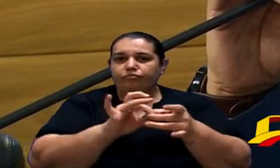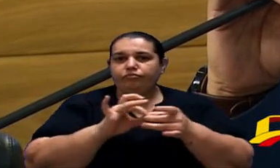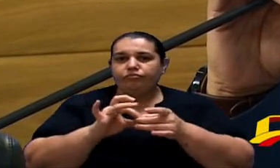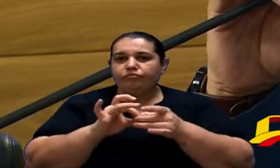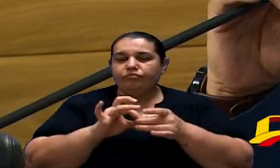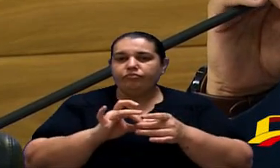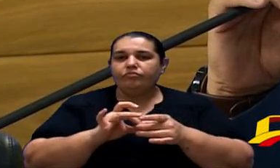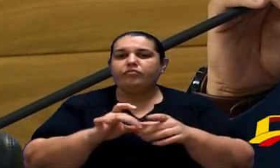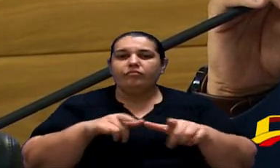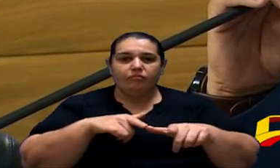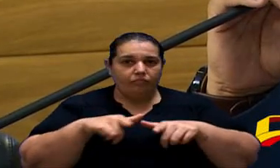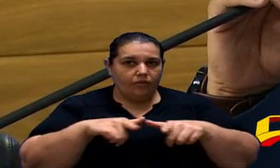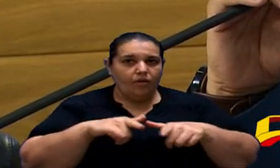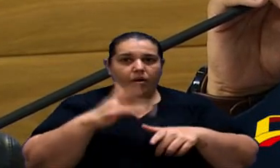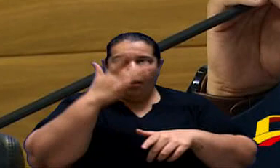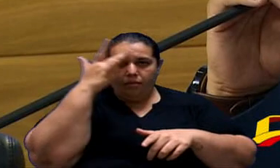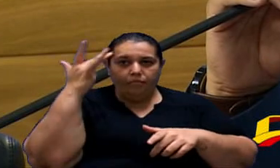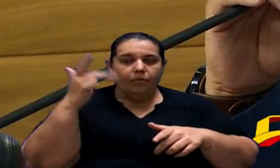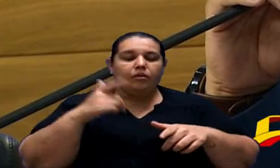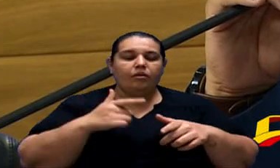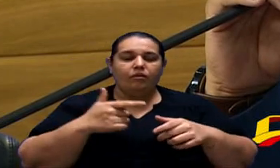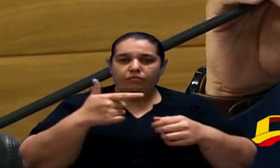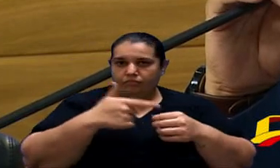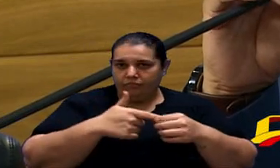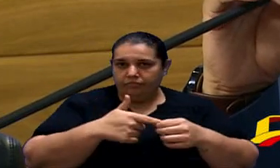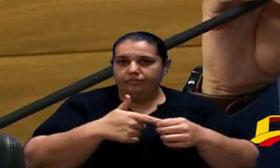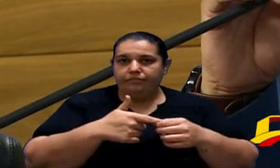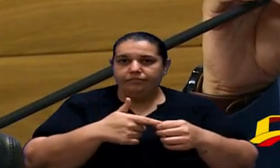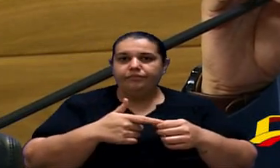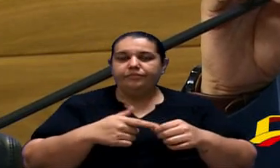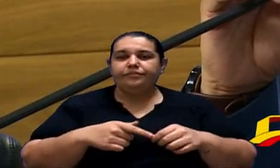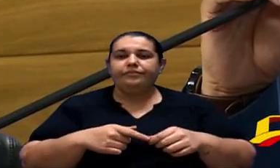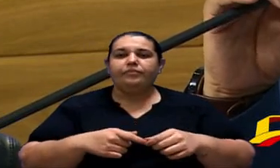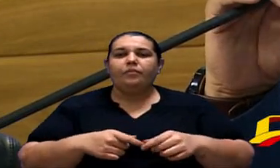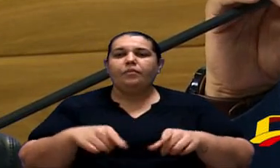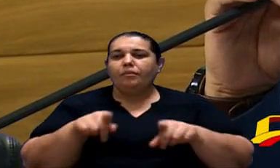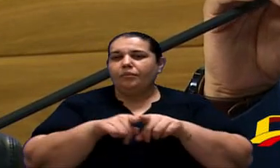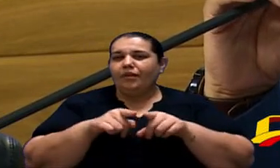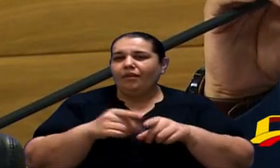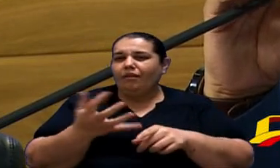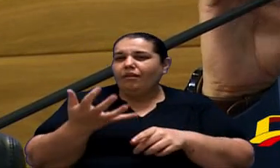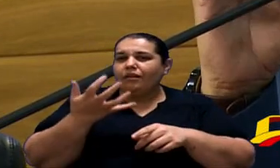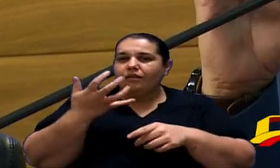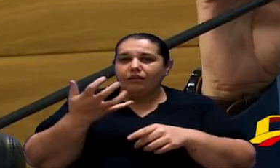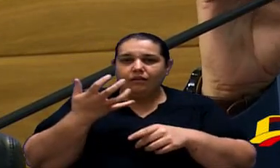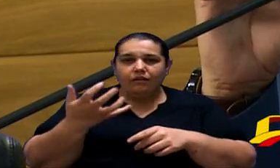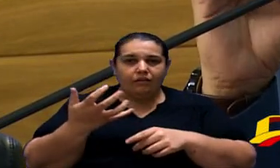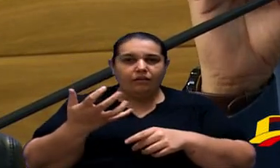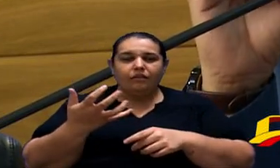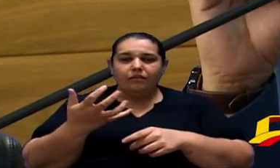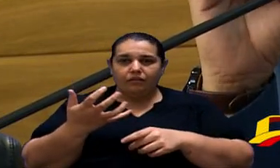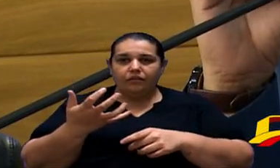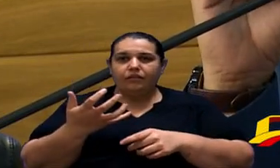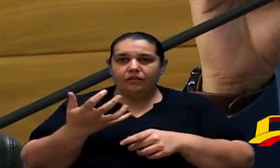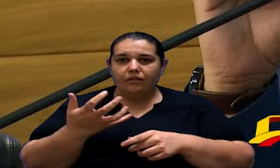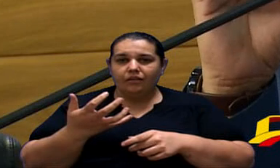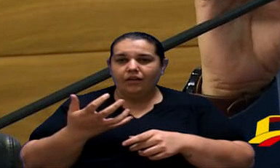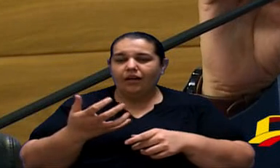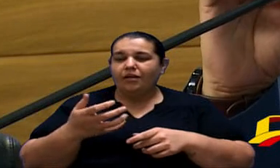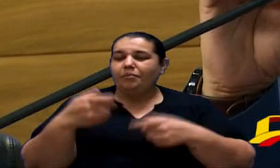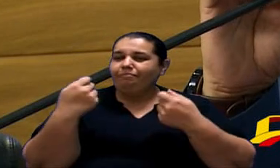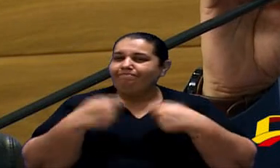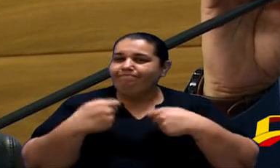classe de frentista, do pessoal que estão realmente buscando a